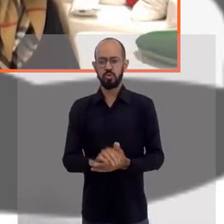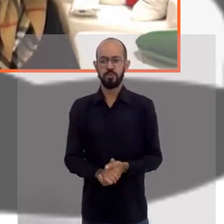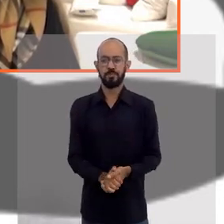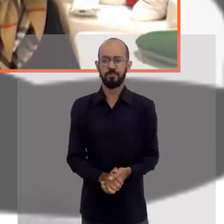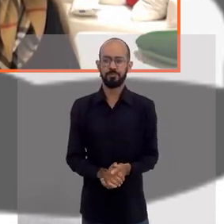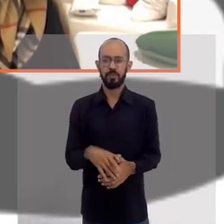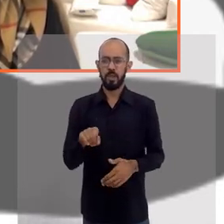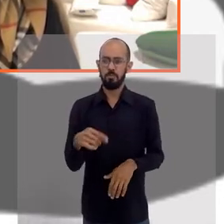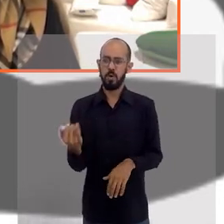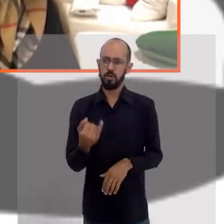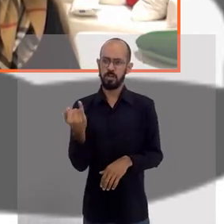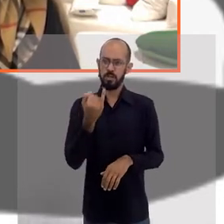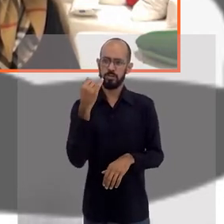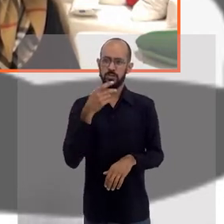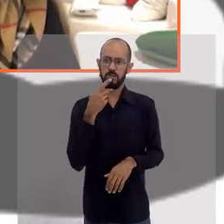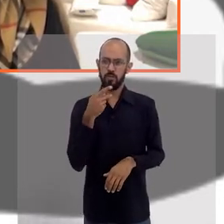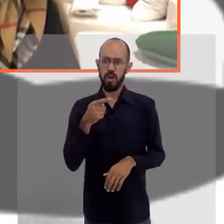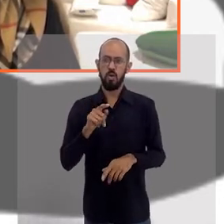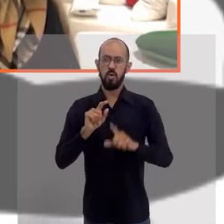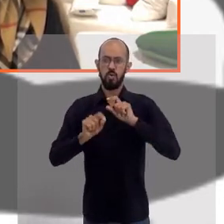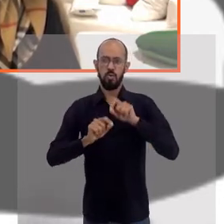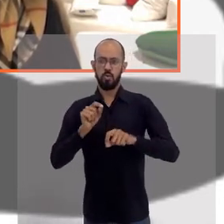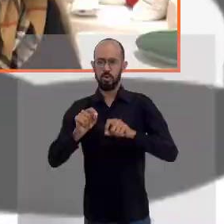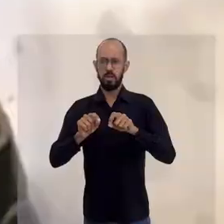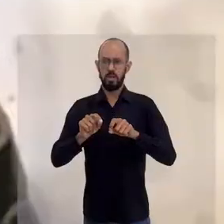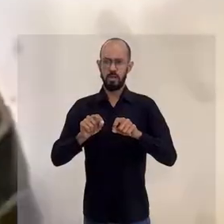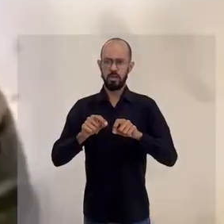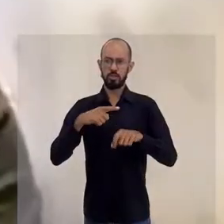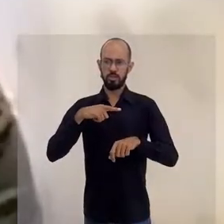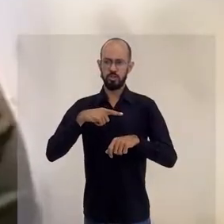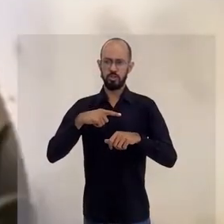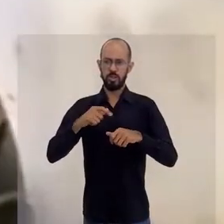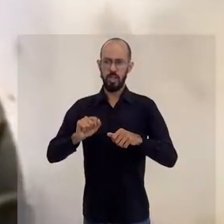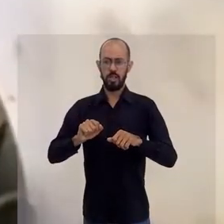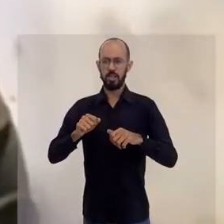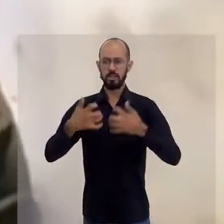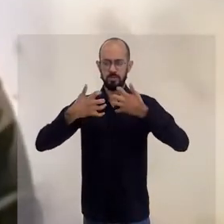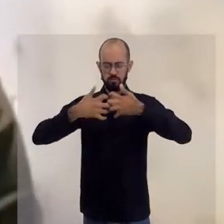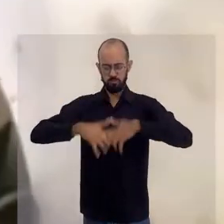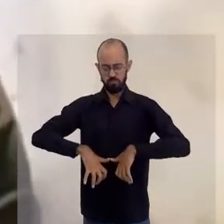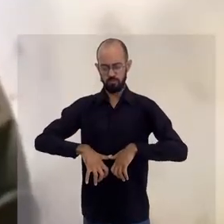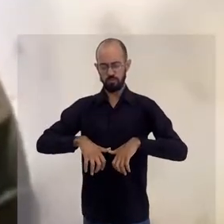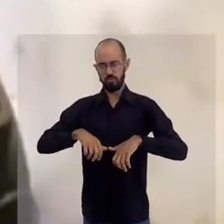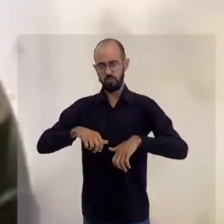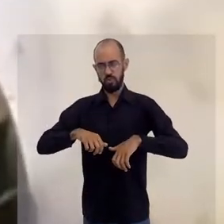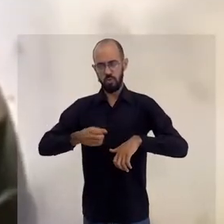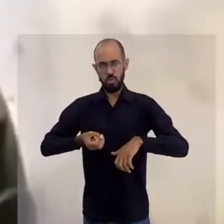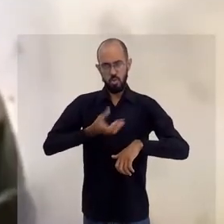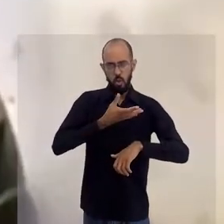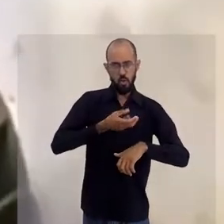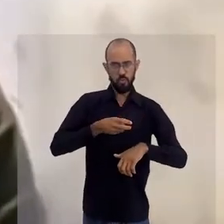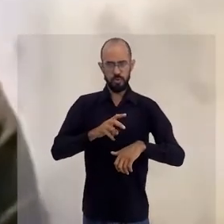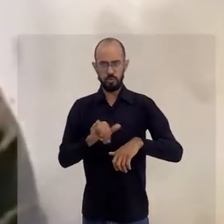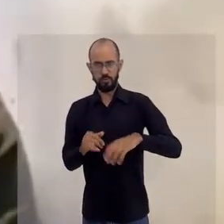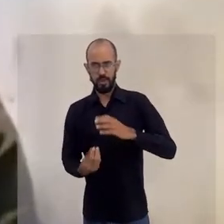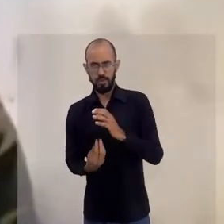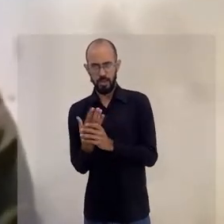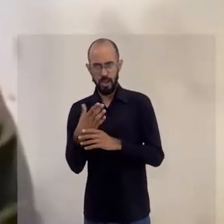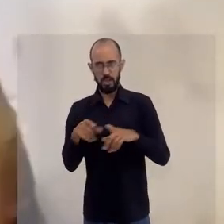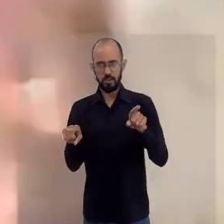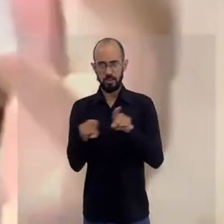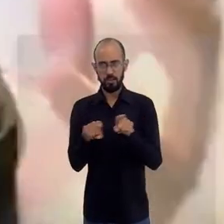Bom, é muito importante isso que você comentou, né? A gente tem essas funcionalidades que vão ser adotadas, né?